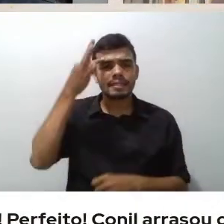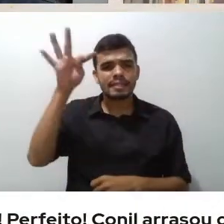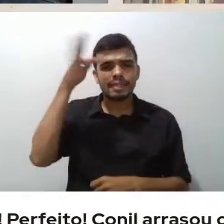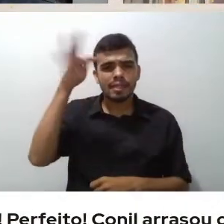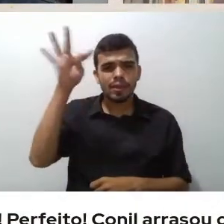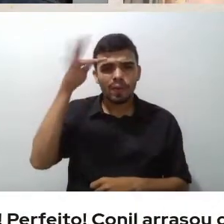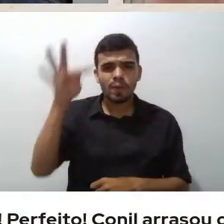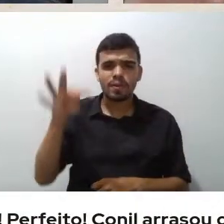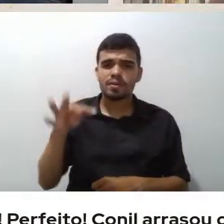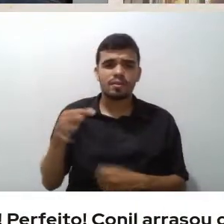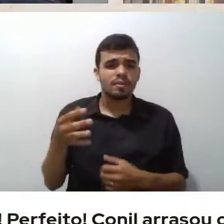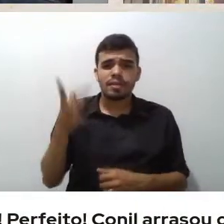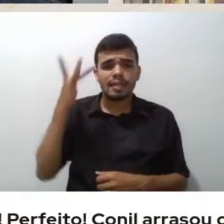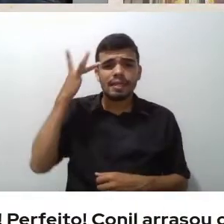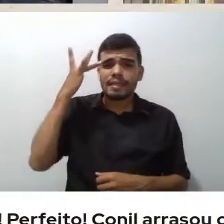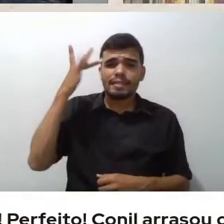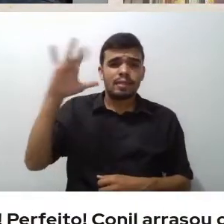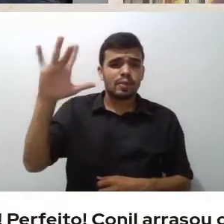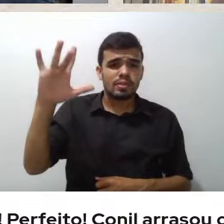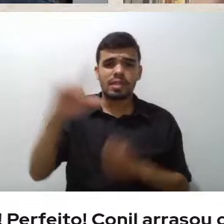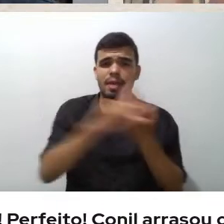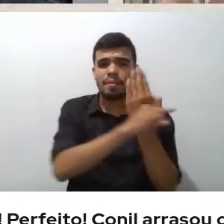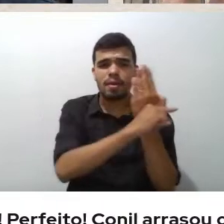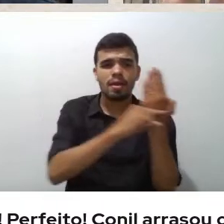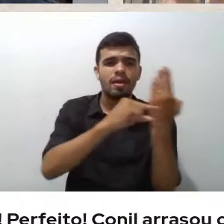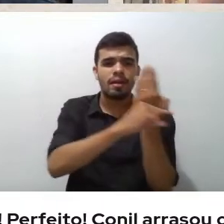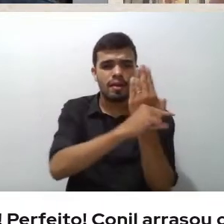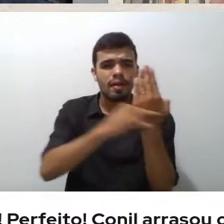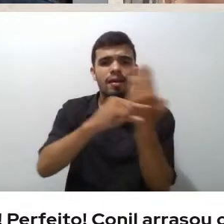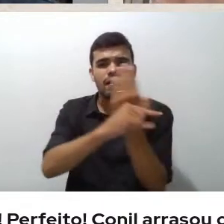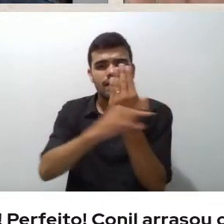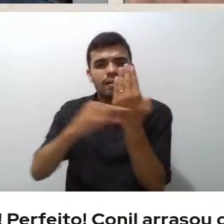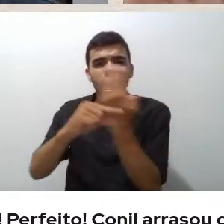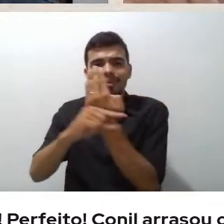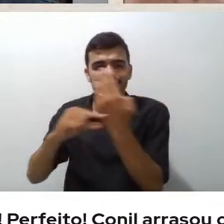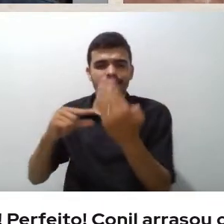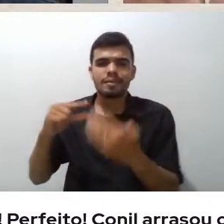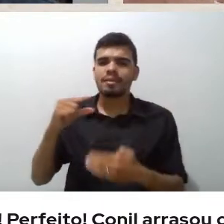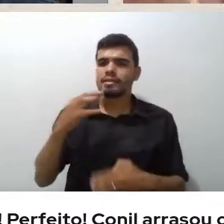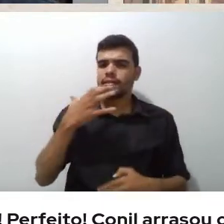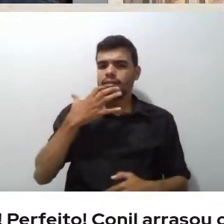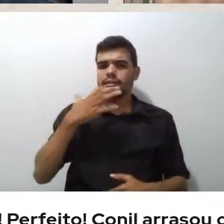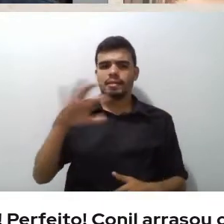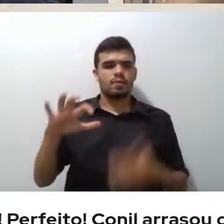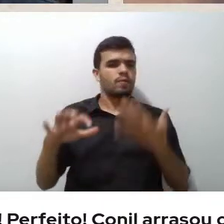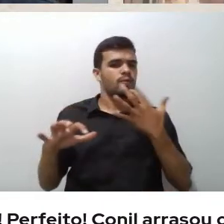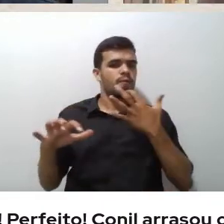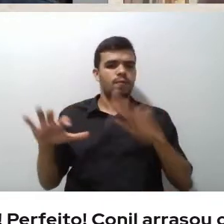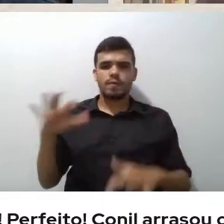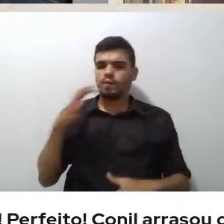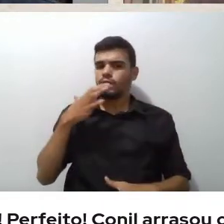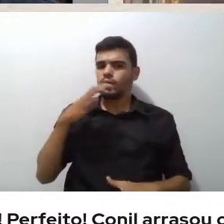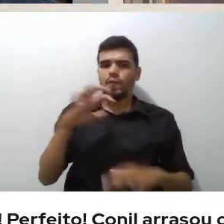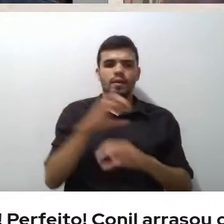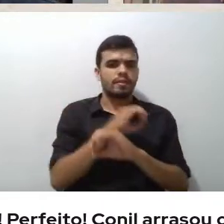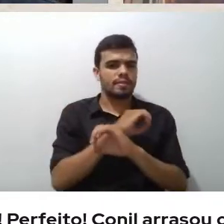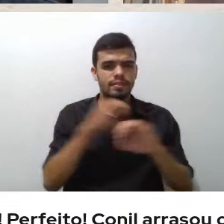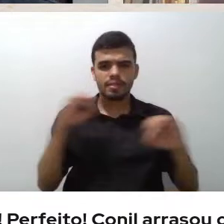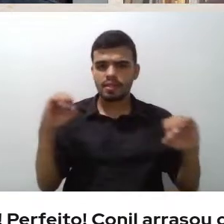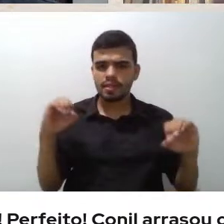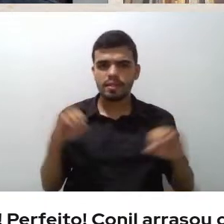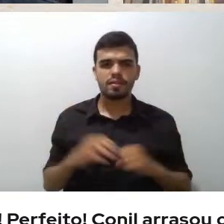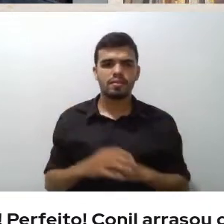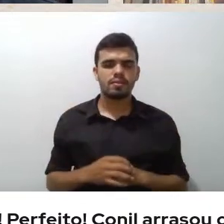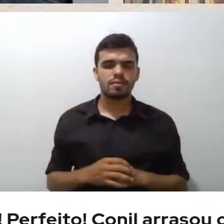Não sabem Quem é Nerval François Chateaubriand Precisa saber Não quer Se interessar Pela vida Do sujeito Não precisa